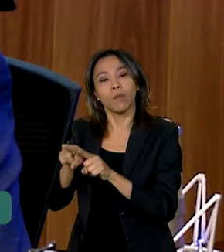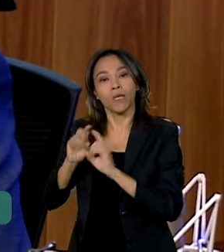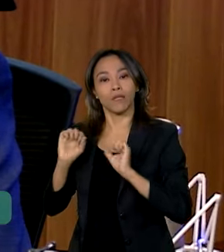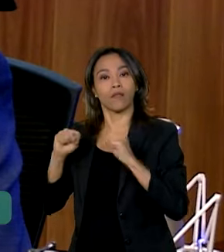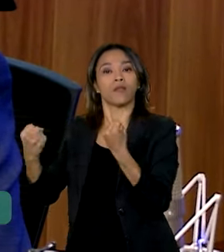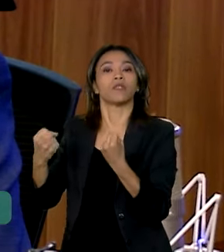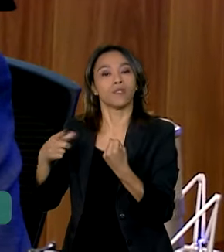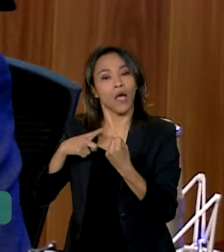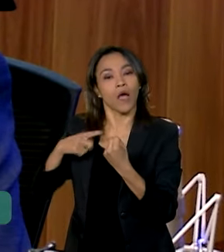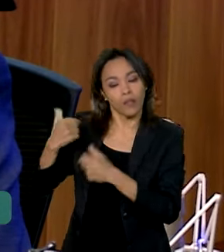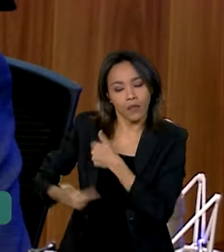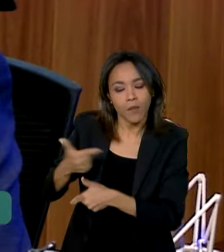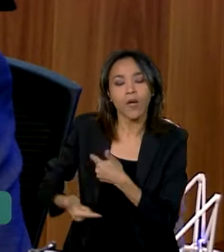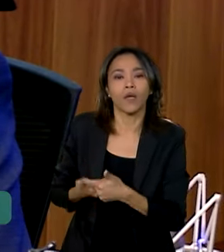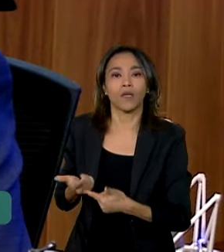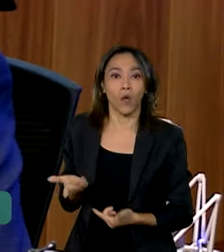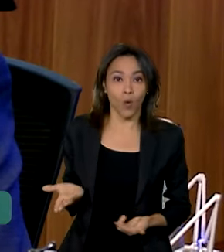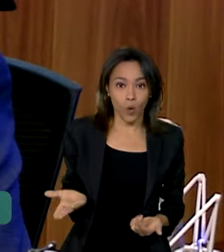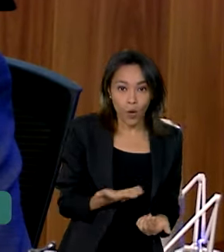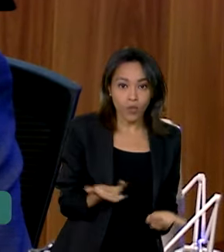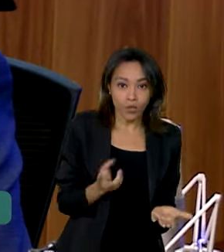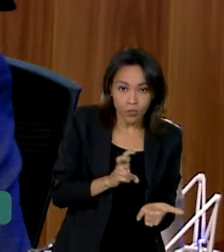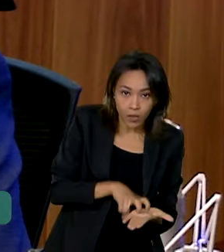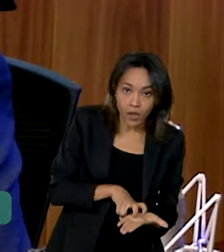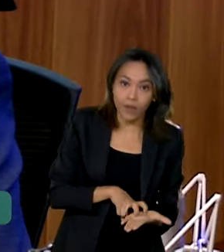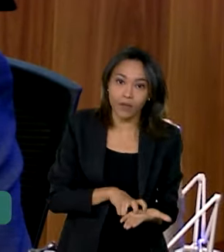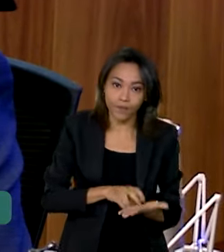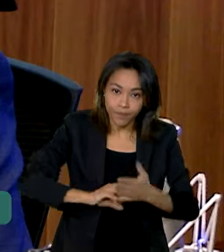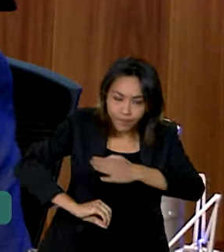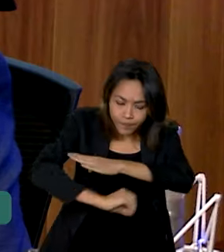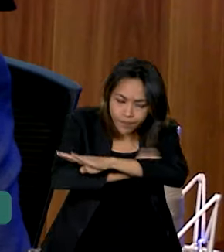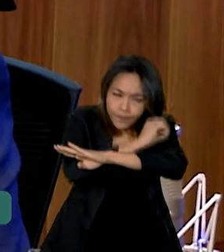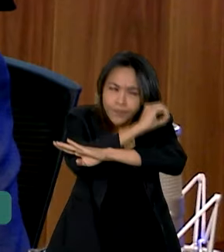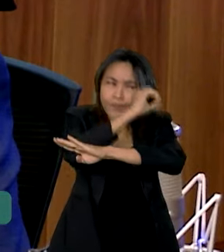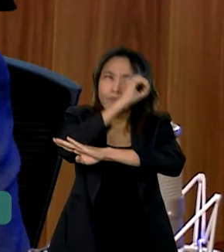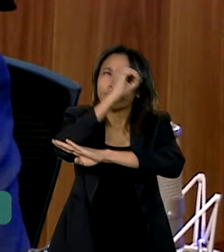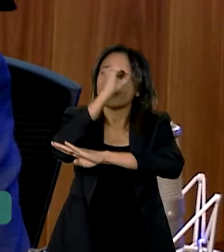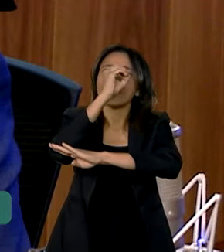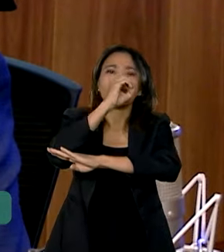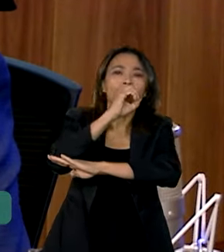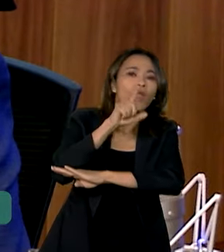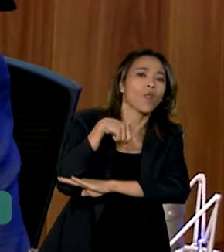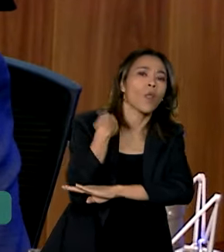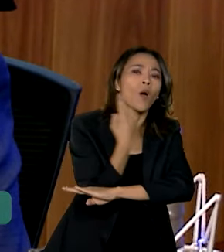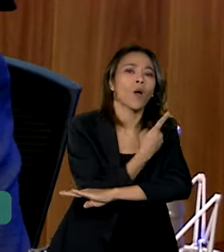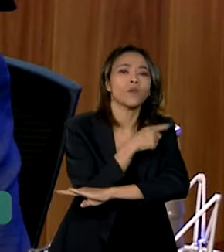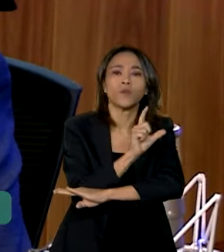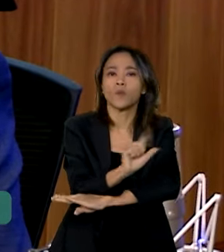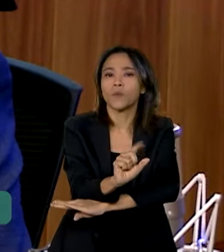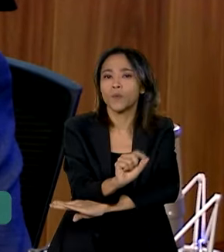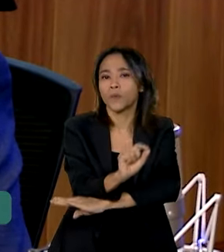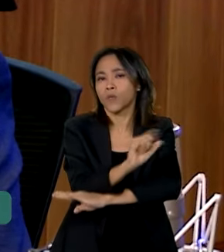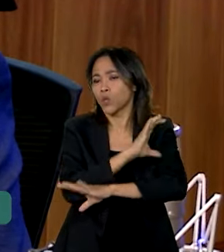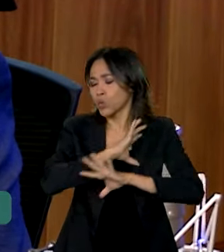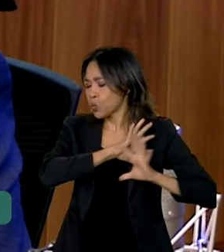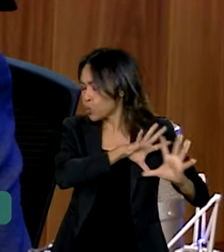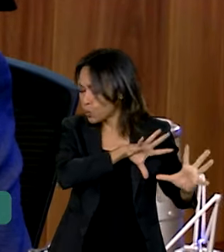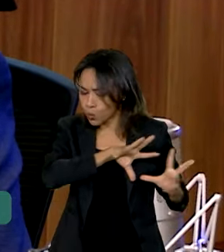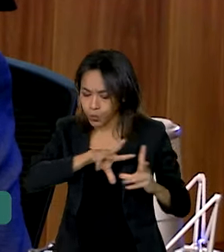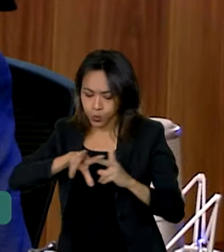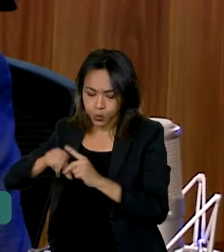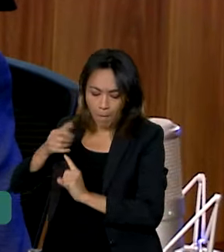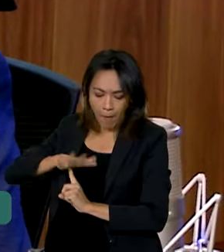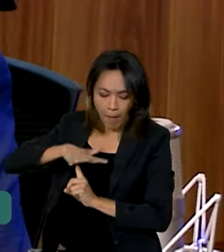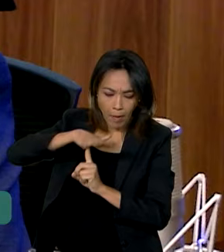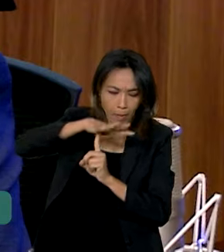Agora, pela parte da manhã, tão logo amanheceu o dia, nós deslocamos praticamente todo o efetivo de